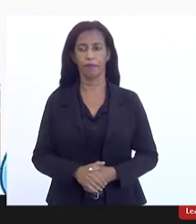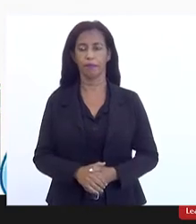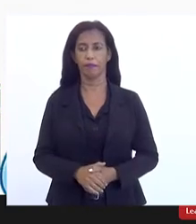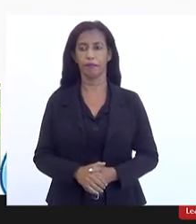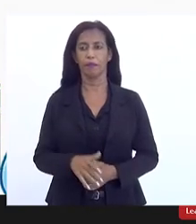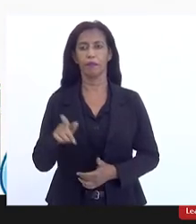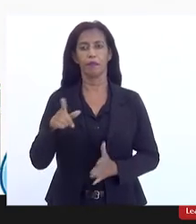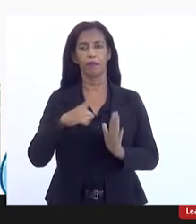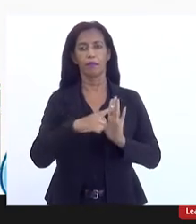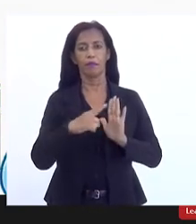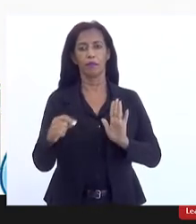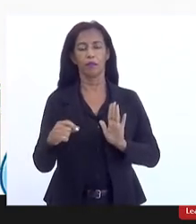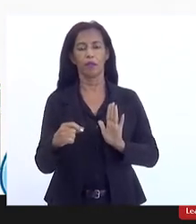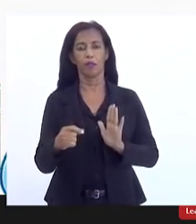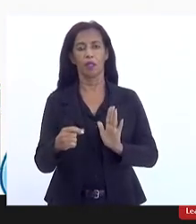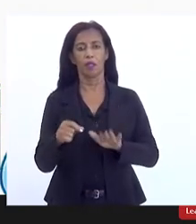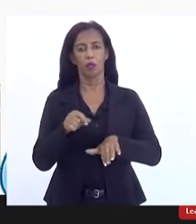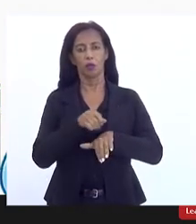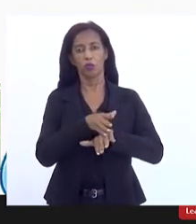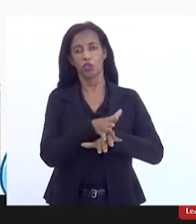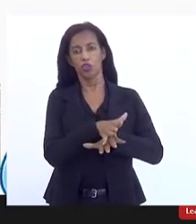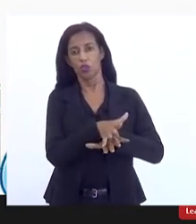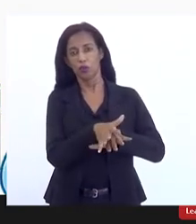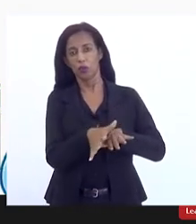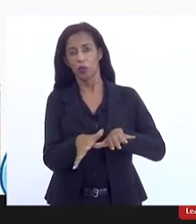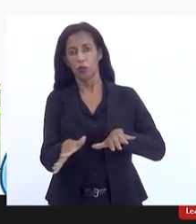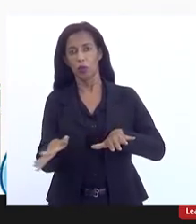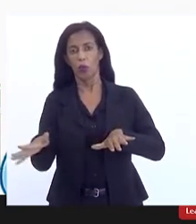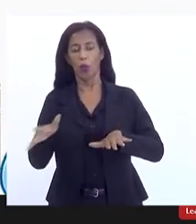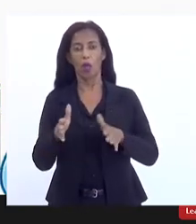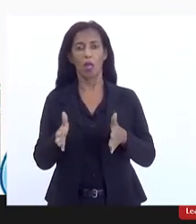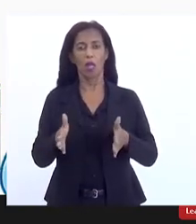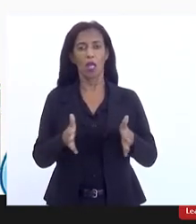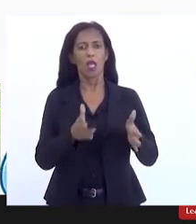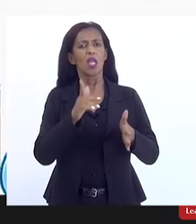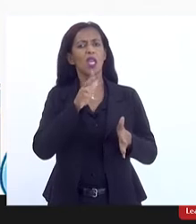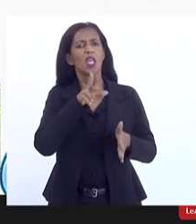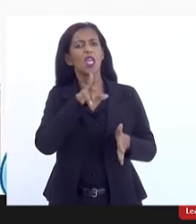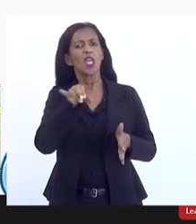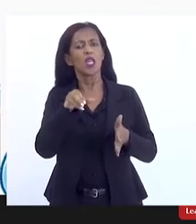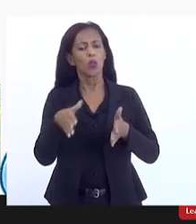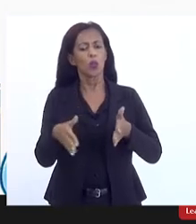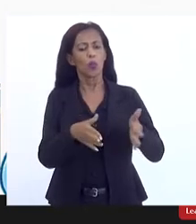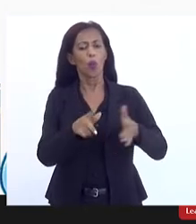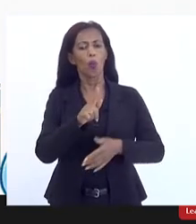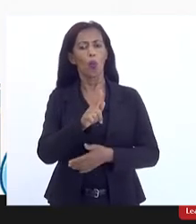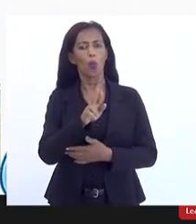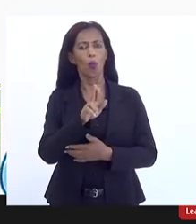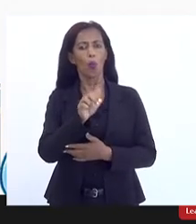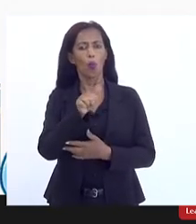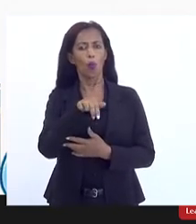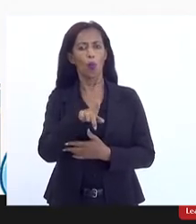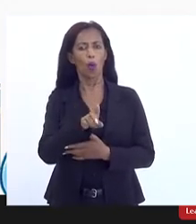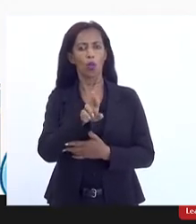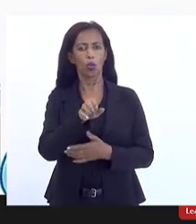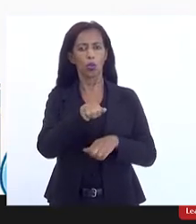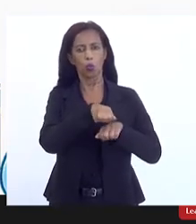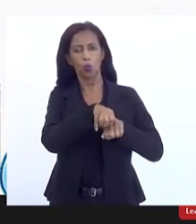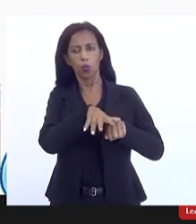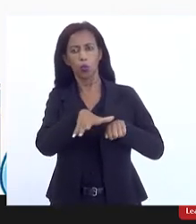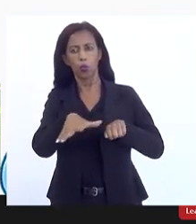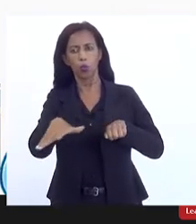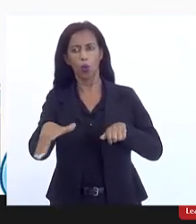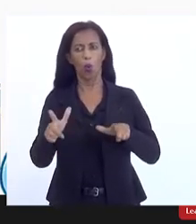destaque para a questão do desvio das águas lá no Guandu muita gente às vezes até pouco tempo atrás havia